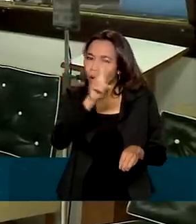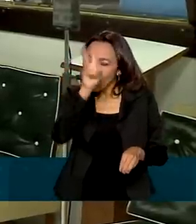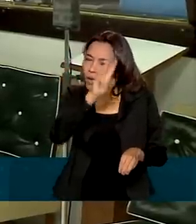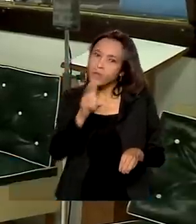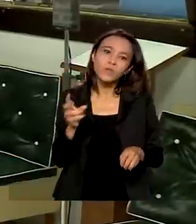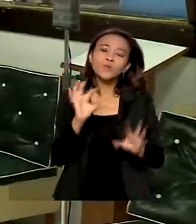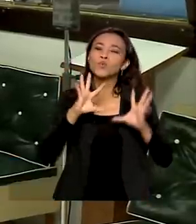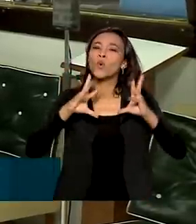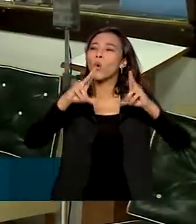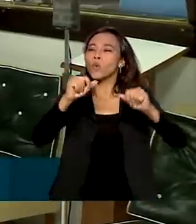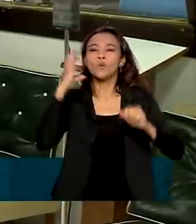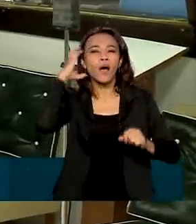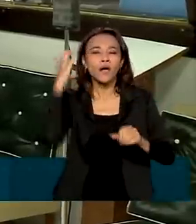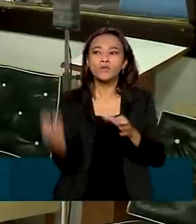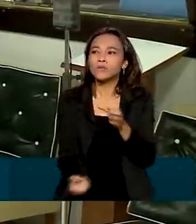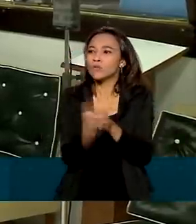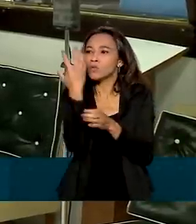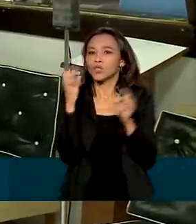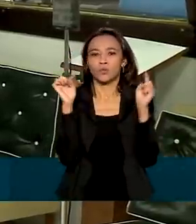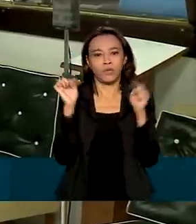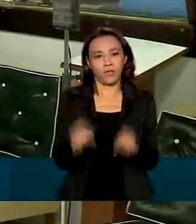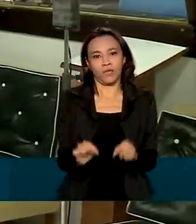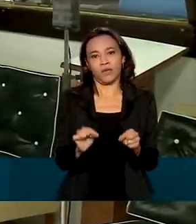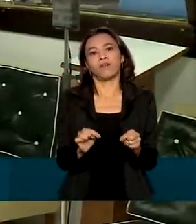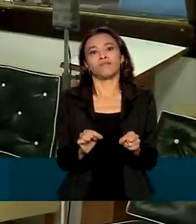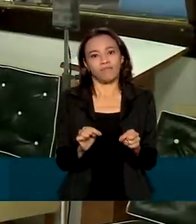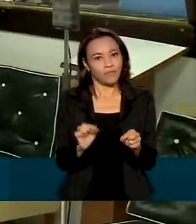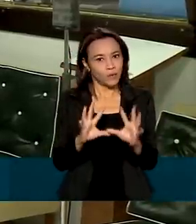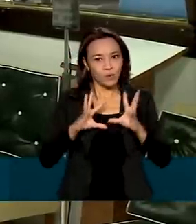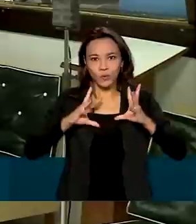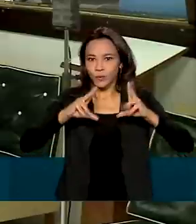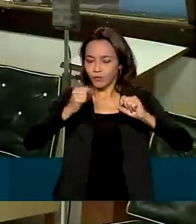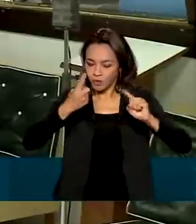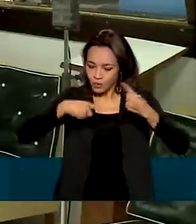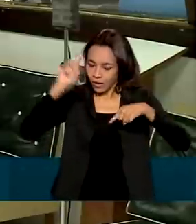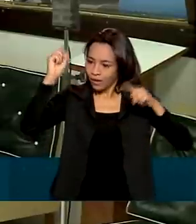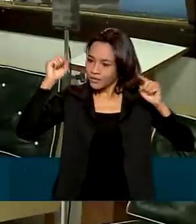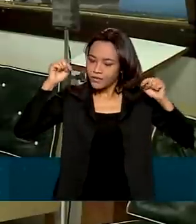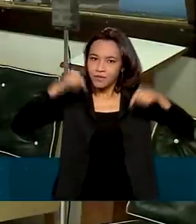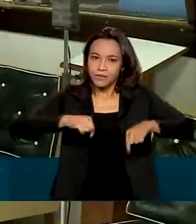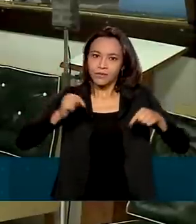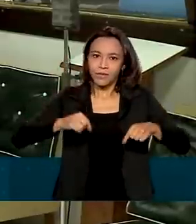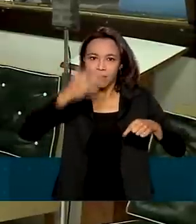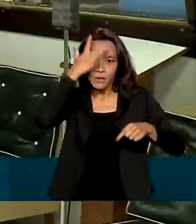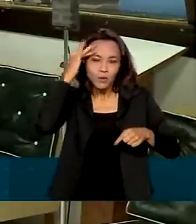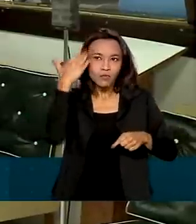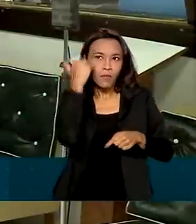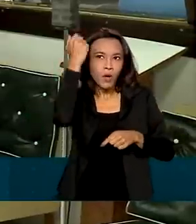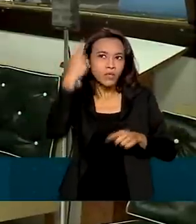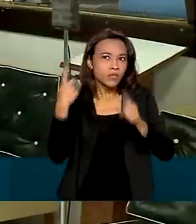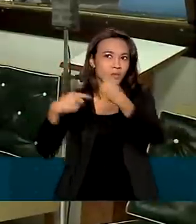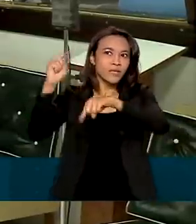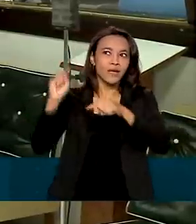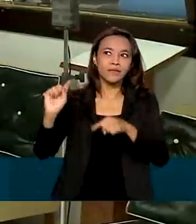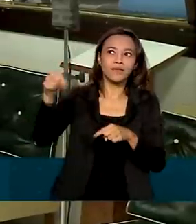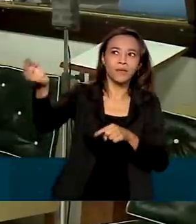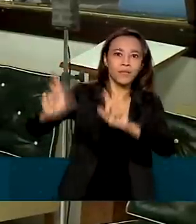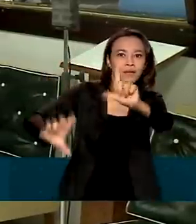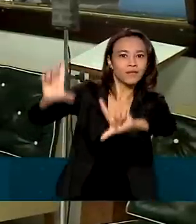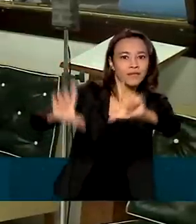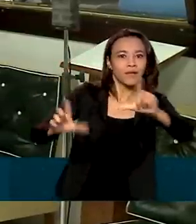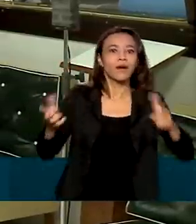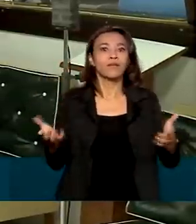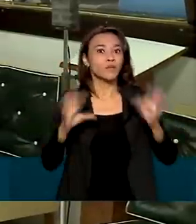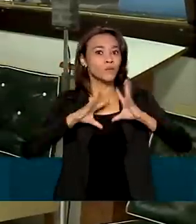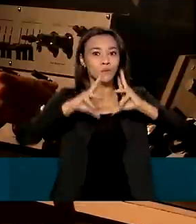nasceu aqui, pelos formatos que a Nacional criou e de sucesso que depois foram para a televisão e o espaço, o acervo, tudo que a Nacional